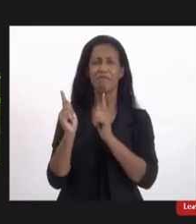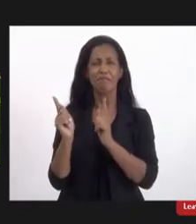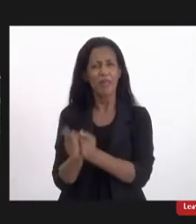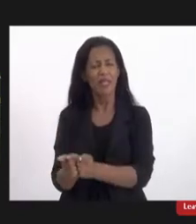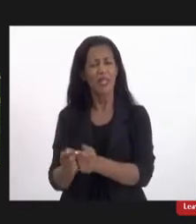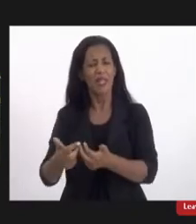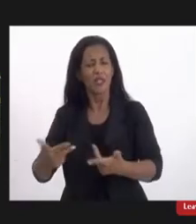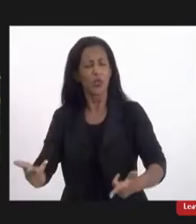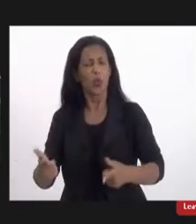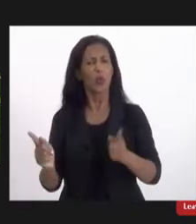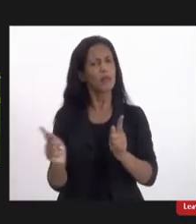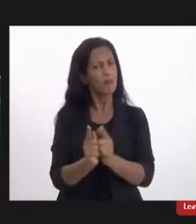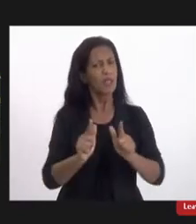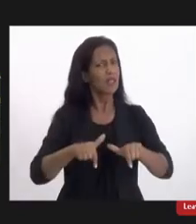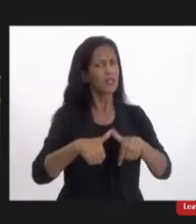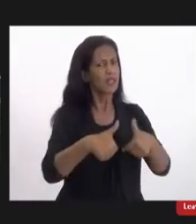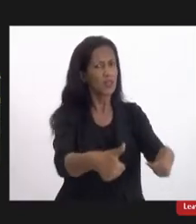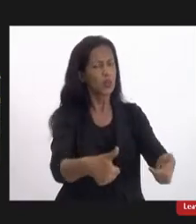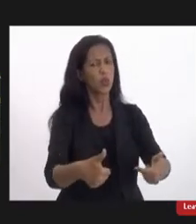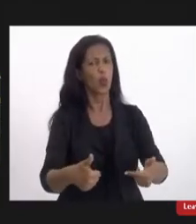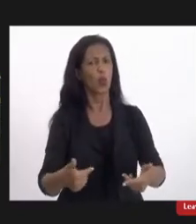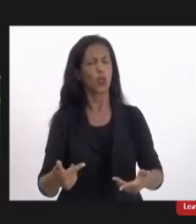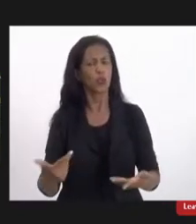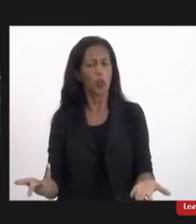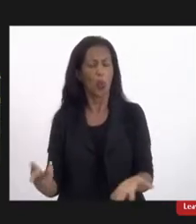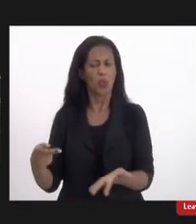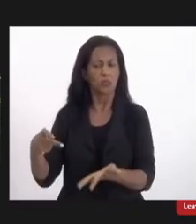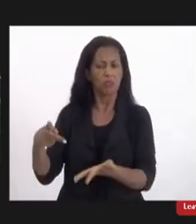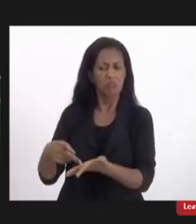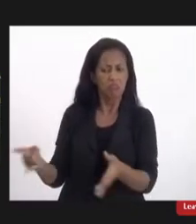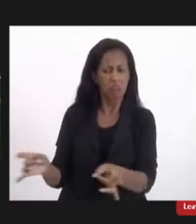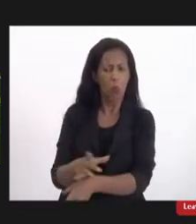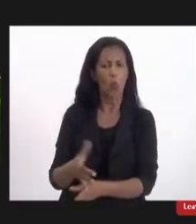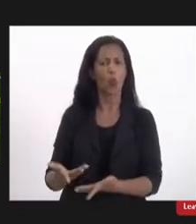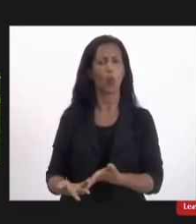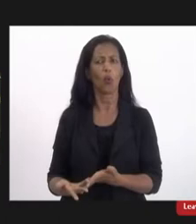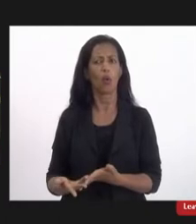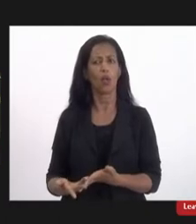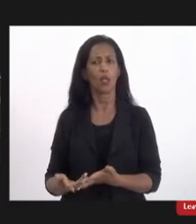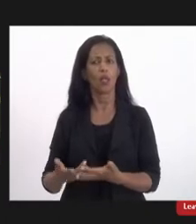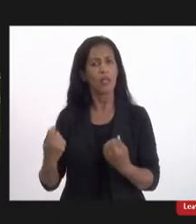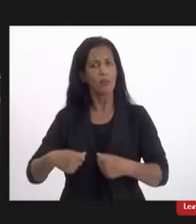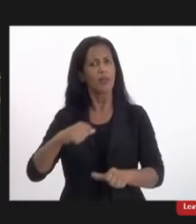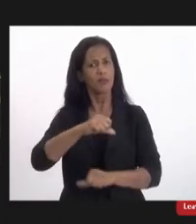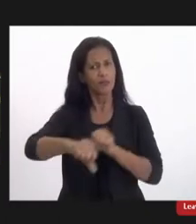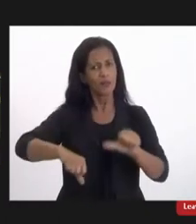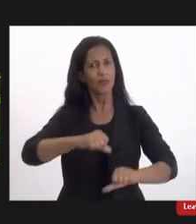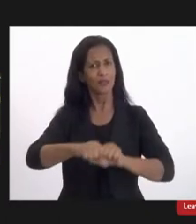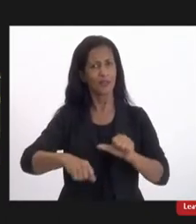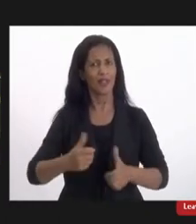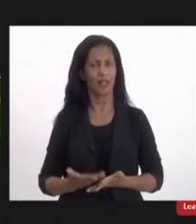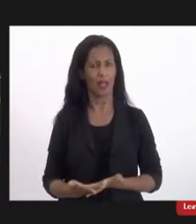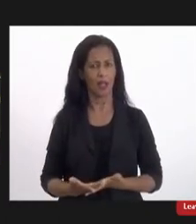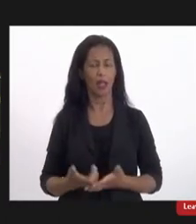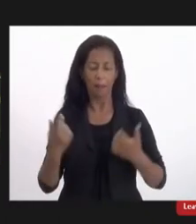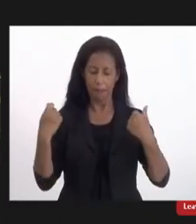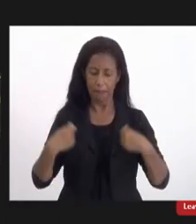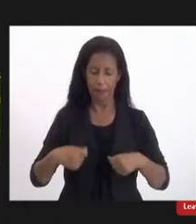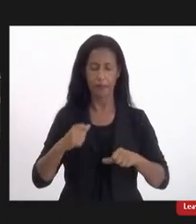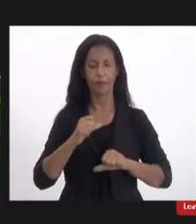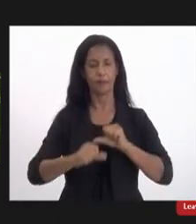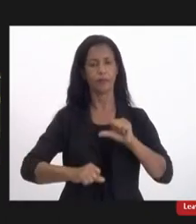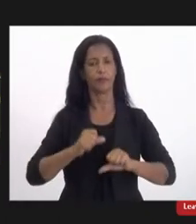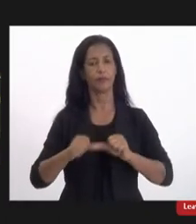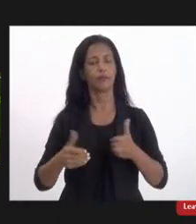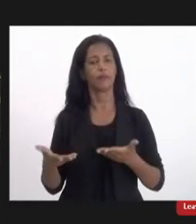pequenos atos coisas concretas que tem que ser modificadas tem que ser modificadas